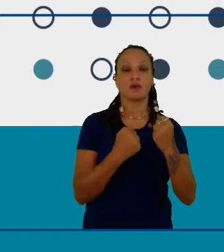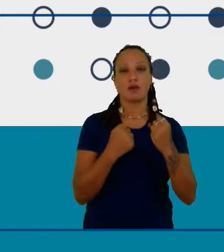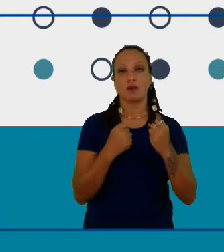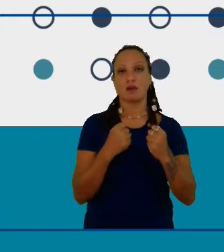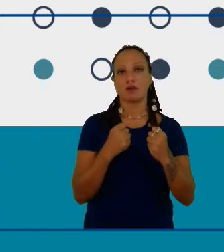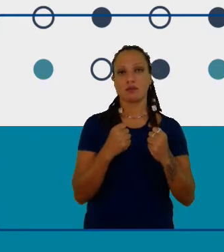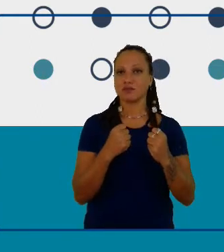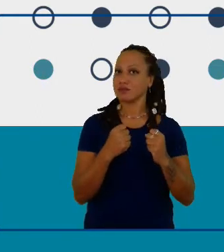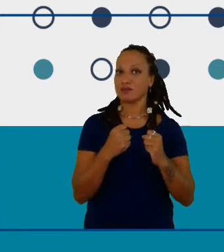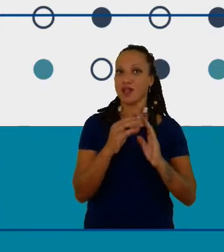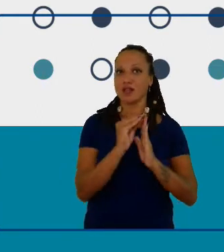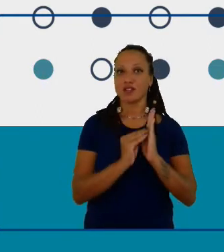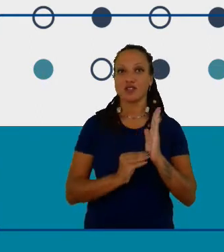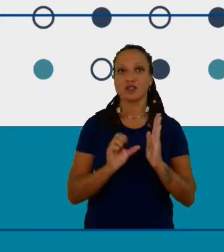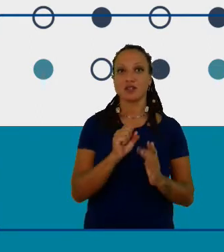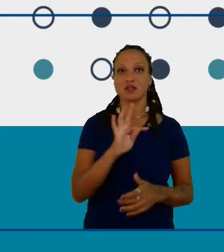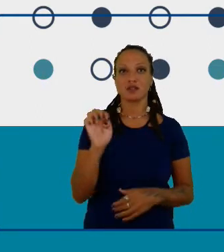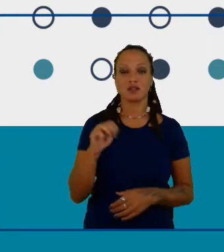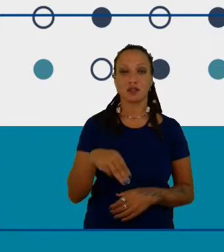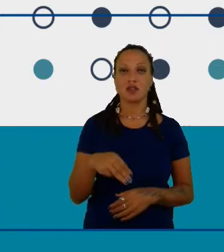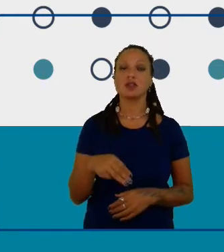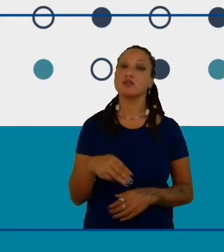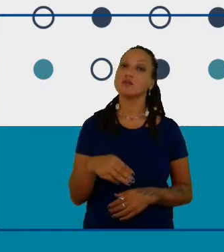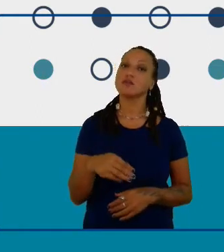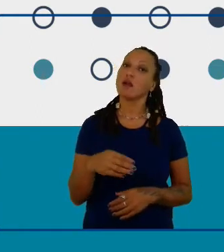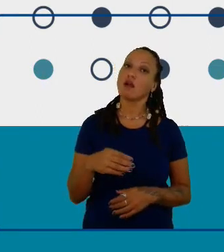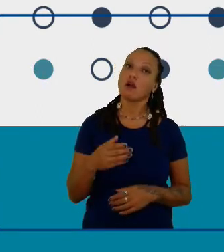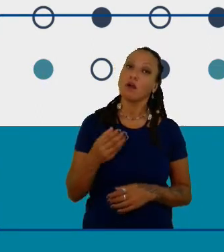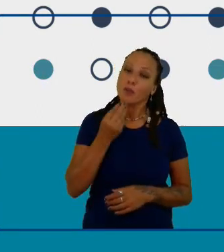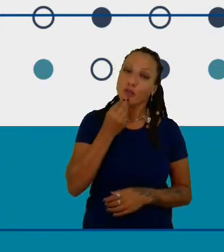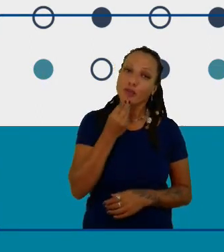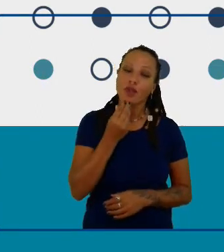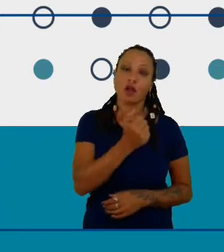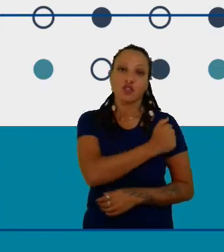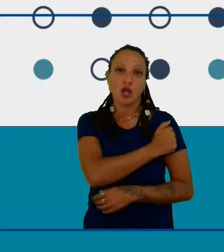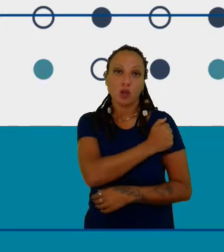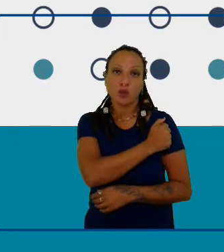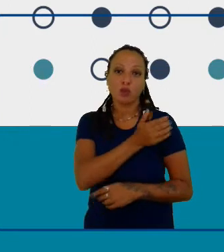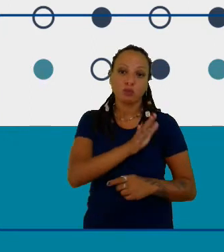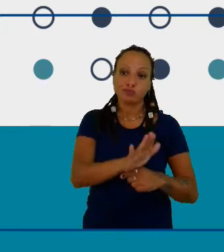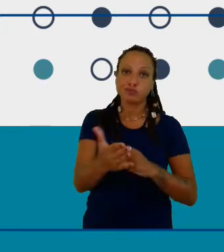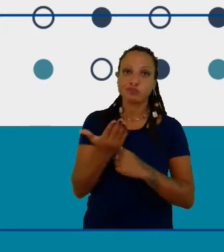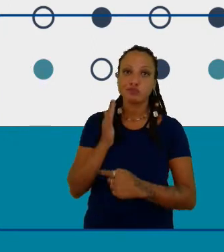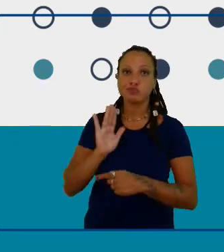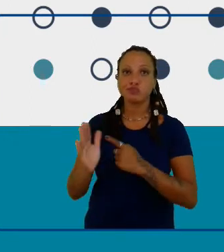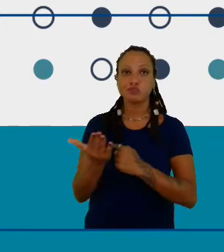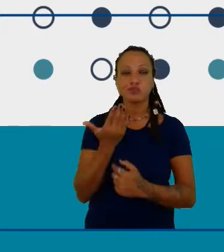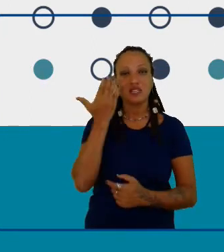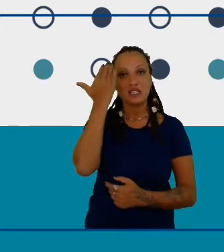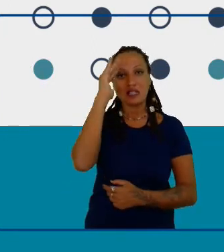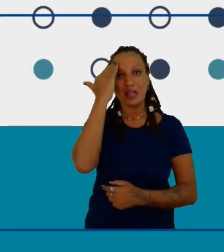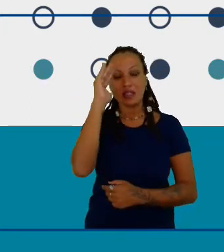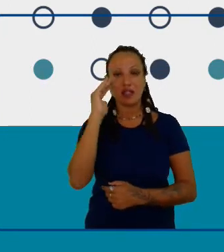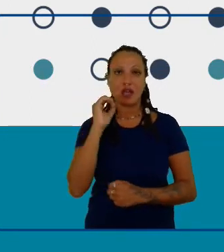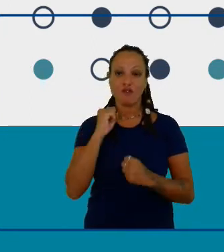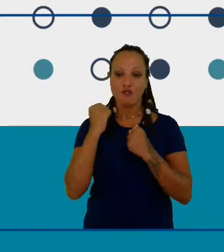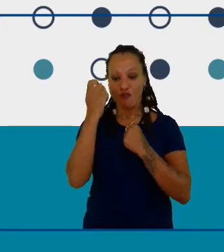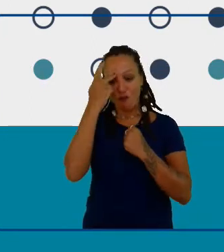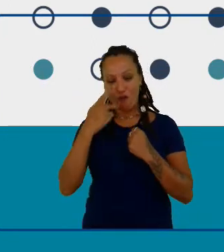oportunidade para os alunos colaborarem uns com os outros e entenderem sobre as próprias forças individuais e